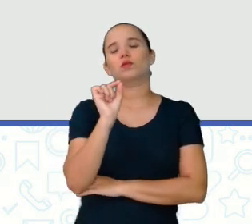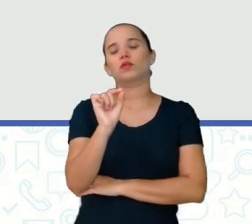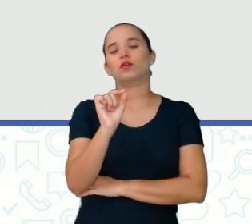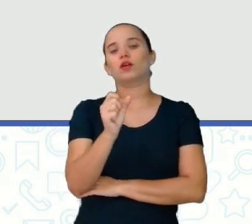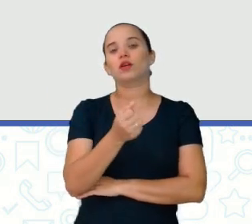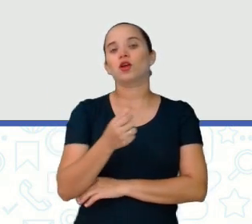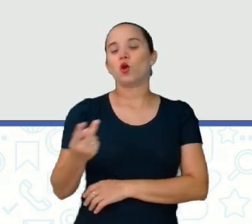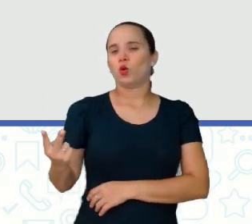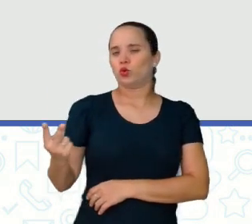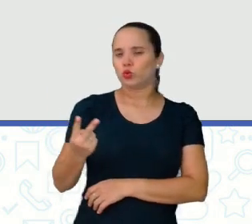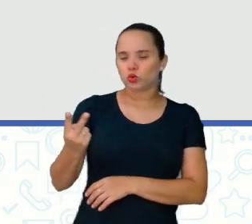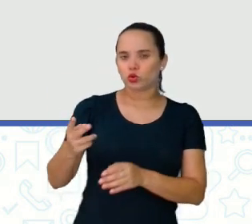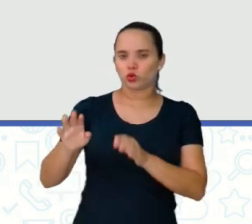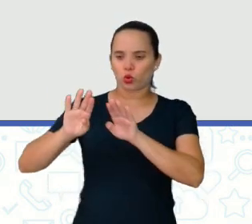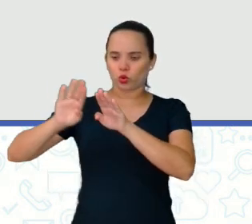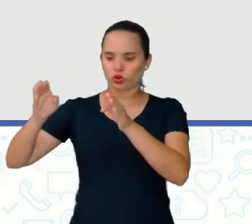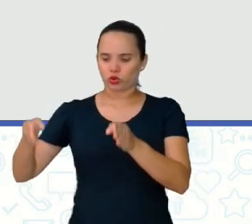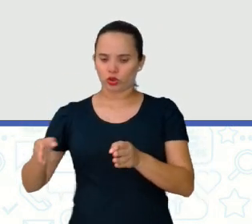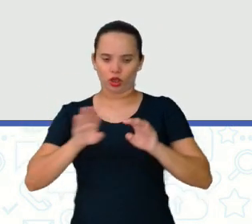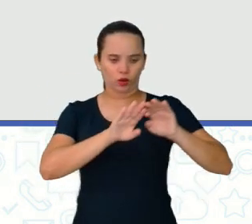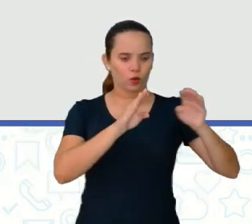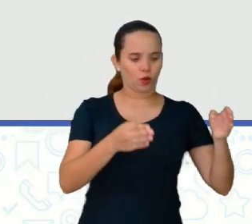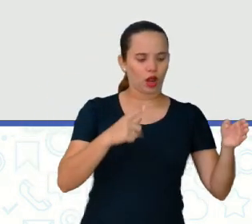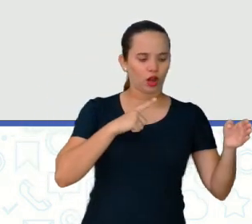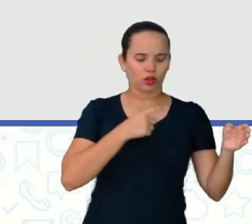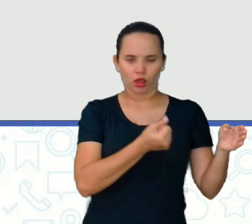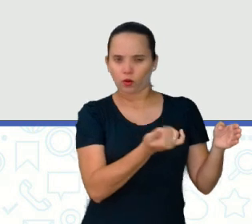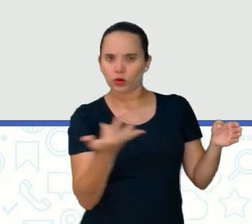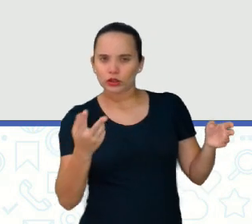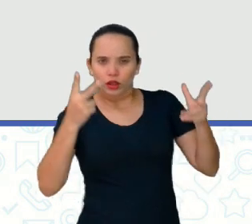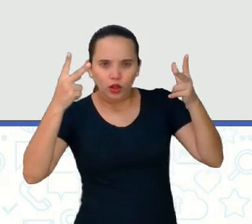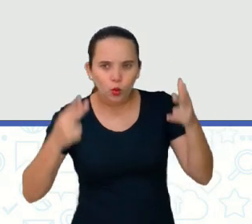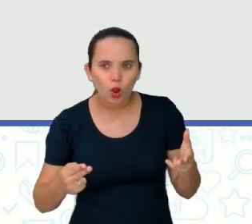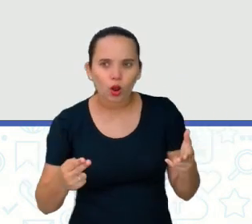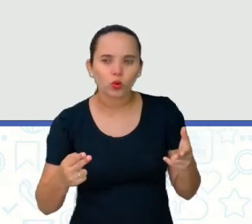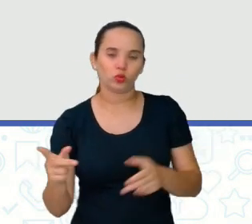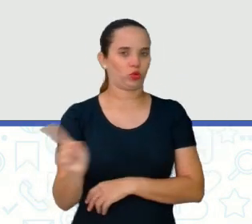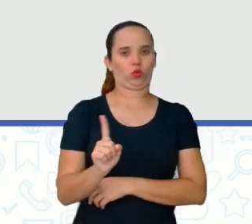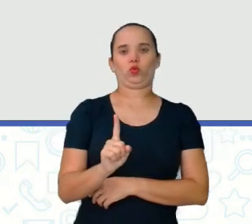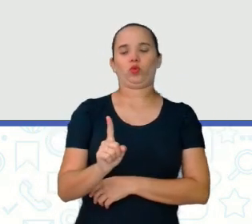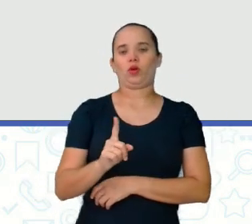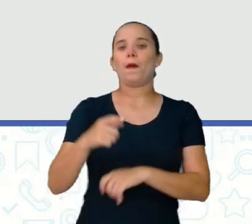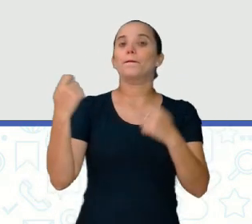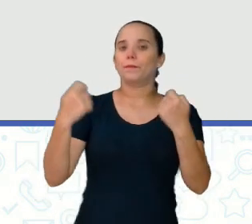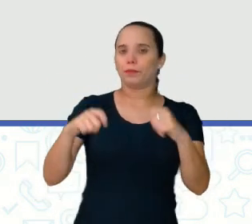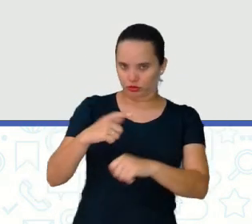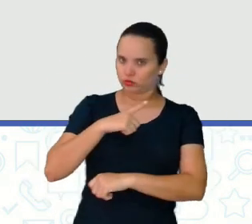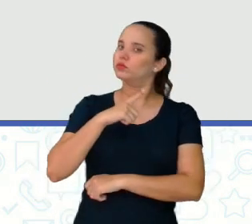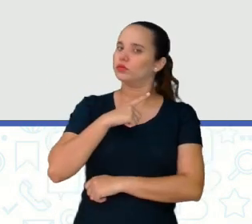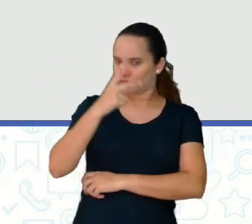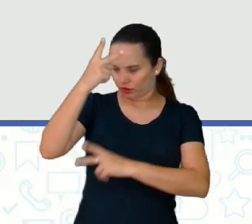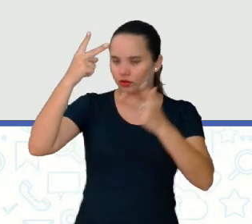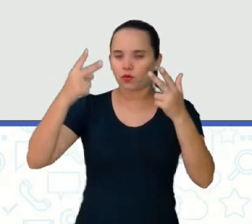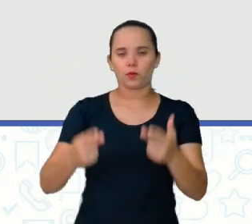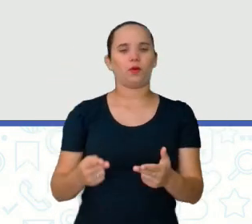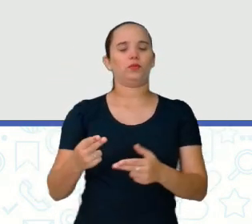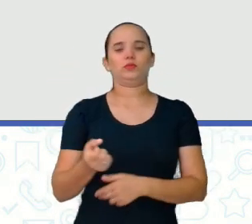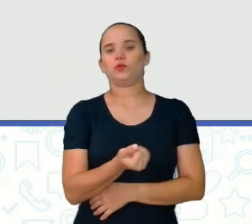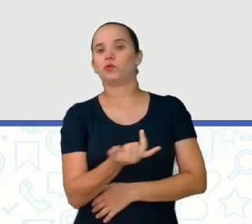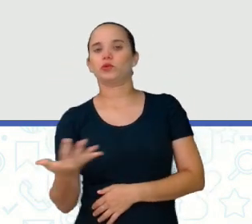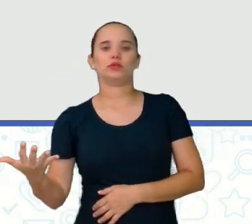quantidades iguais de peixinhos. Tem não. Que fiquem com quantidades iguais de peixinhos.